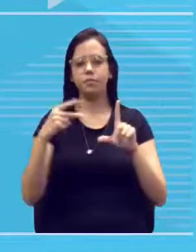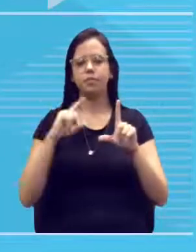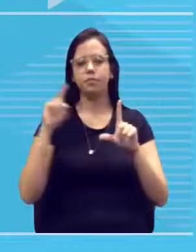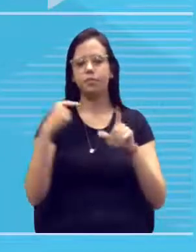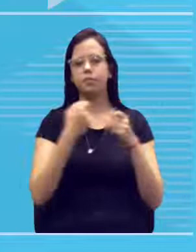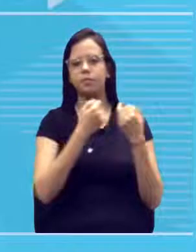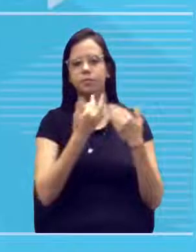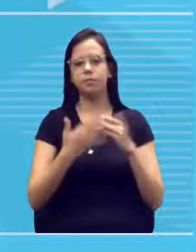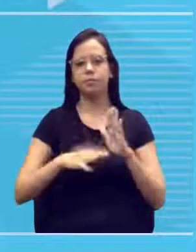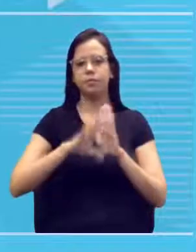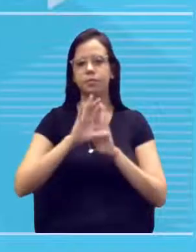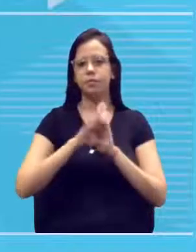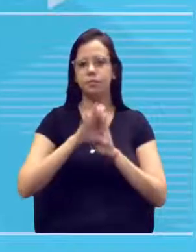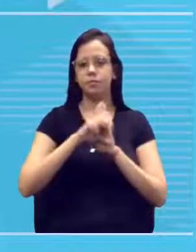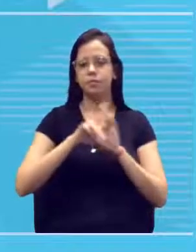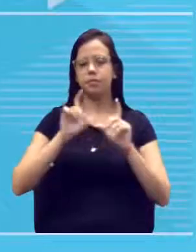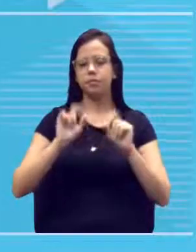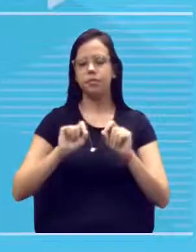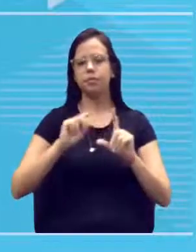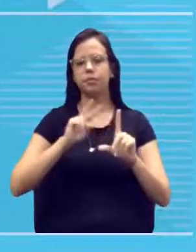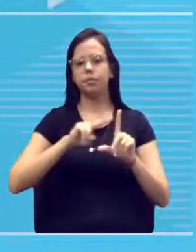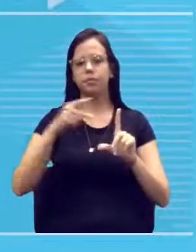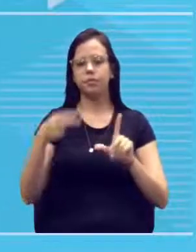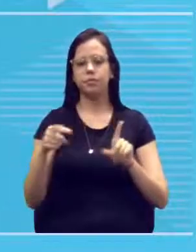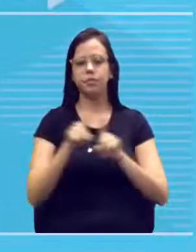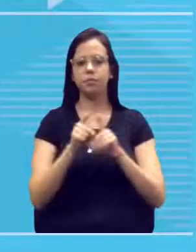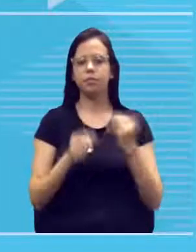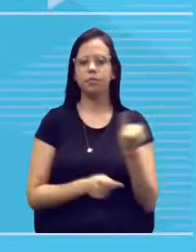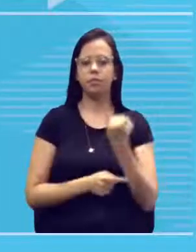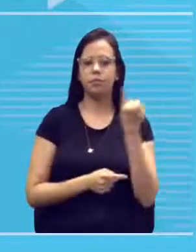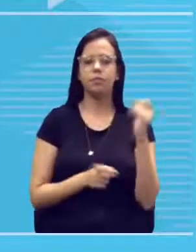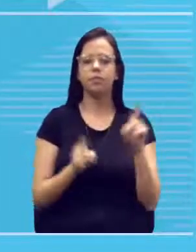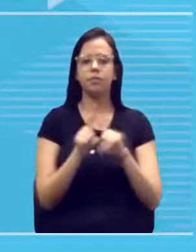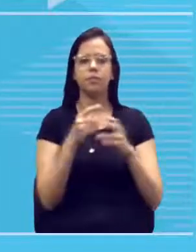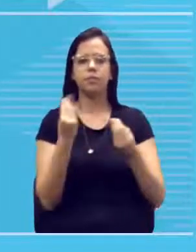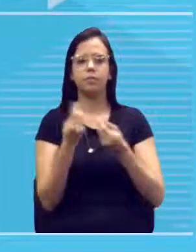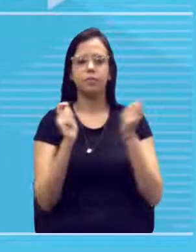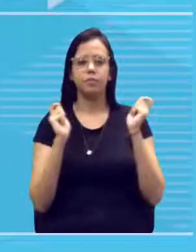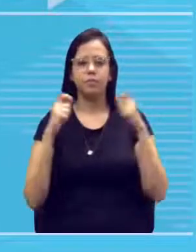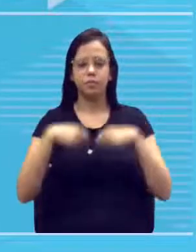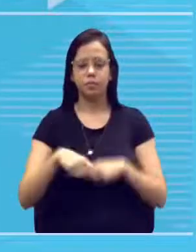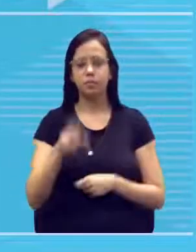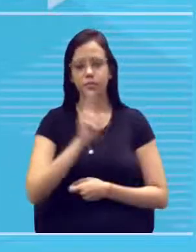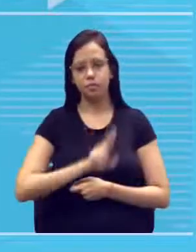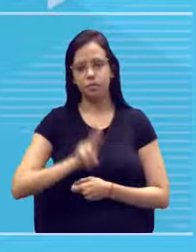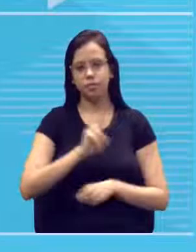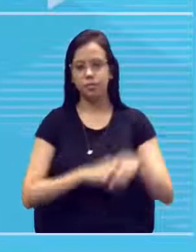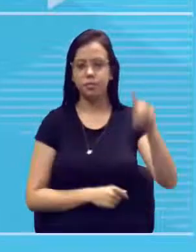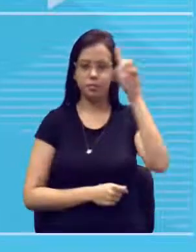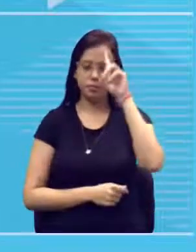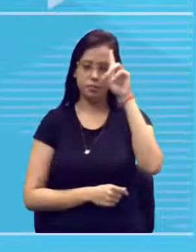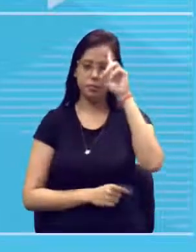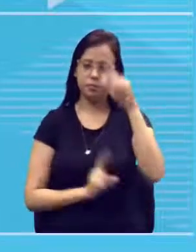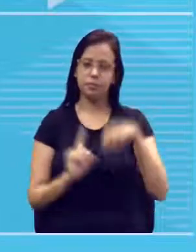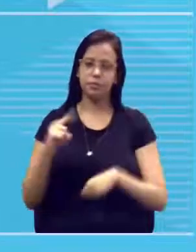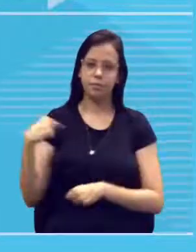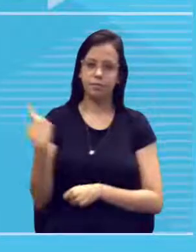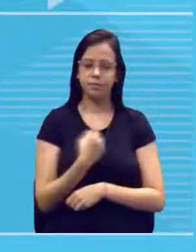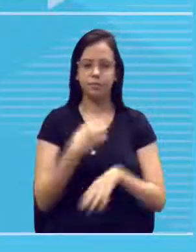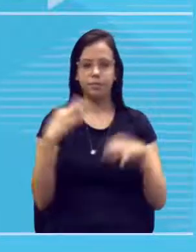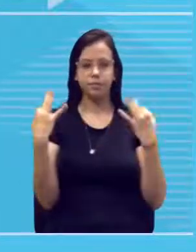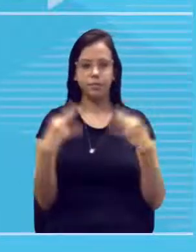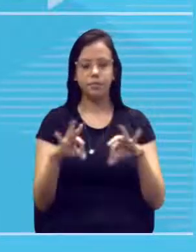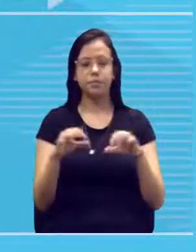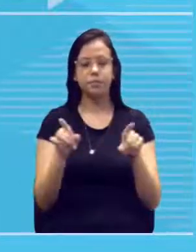é um heredograma, a importância dele, de como é que a gente poderia aplicar no dia a dia da gente, certo?